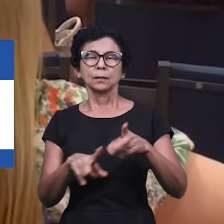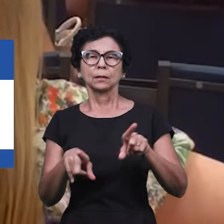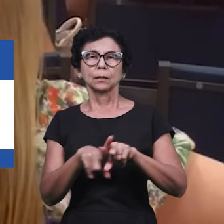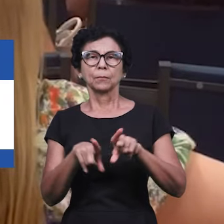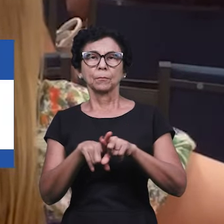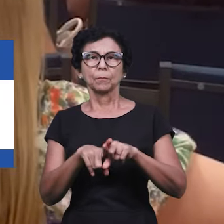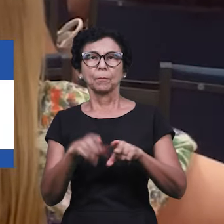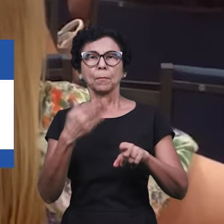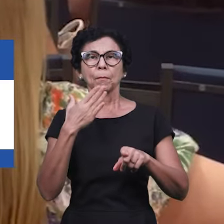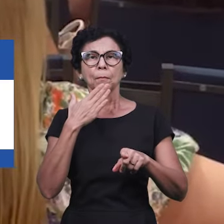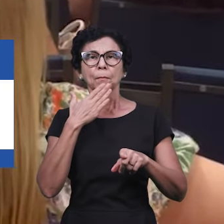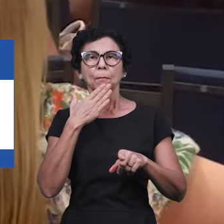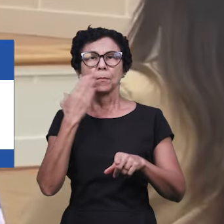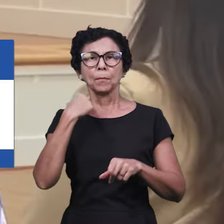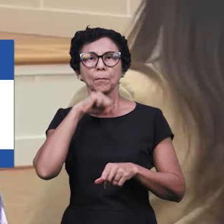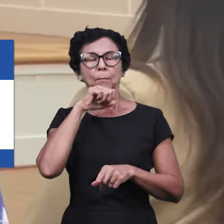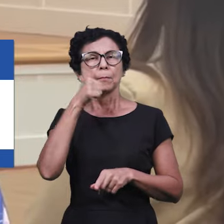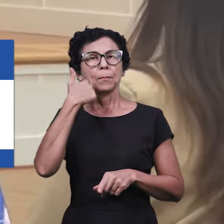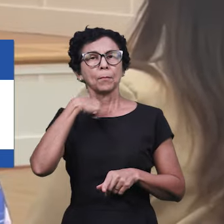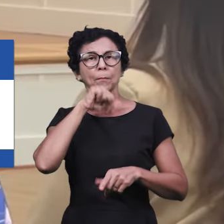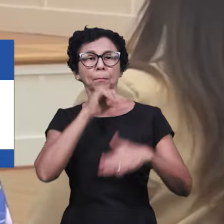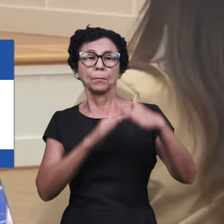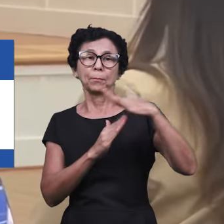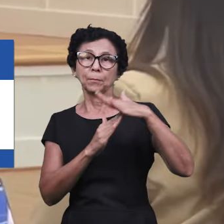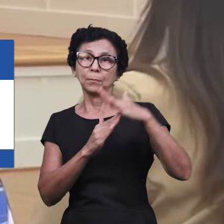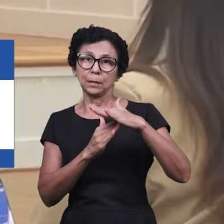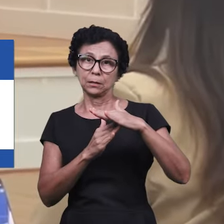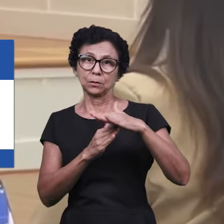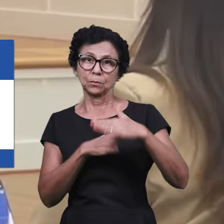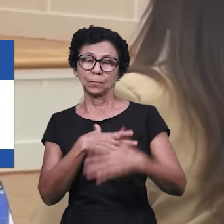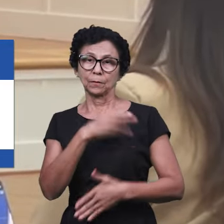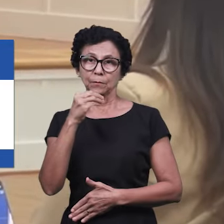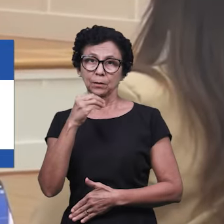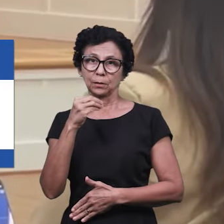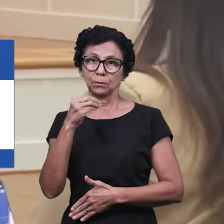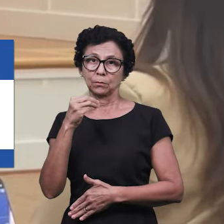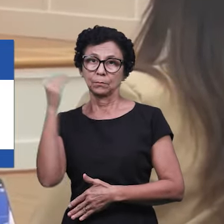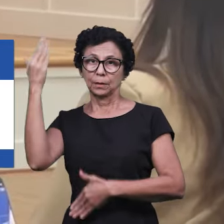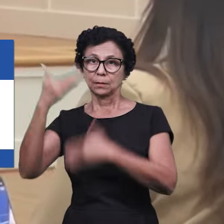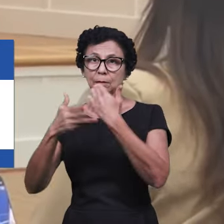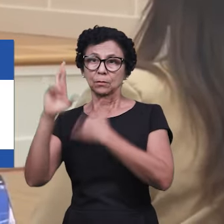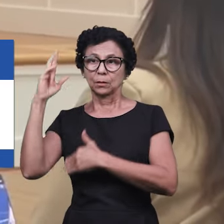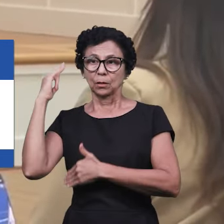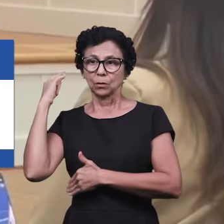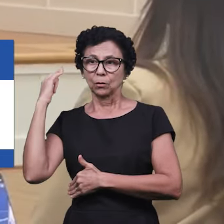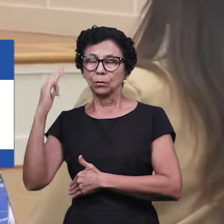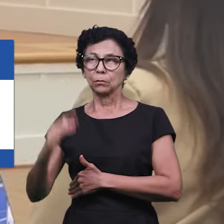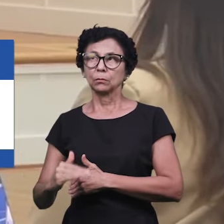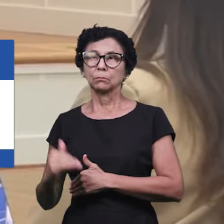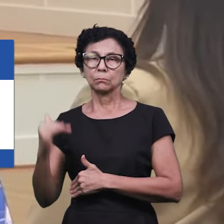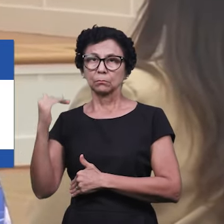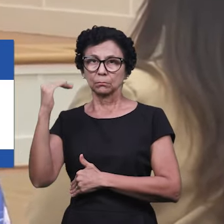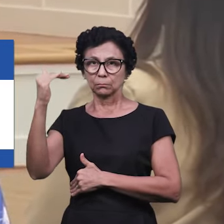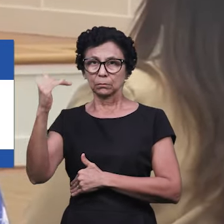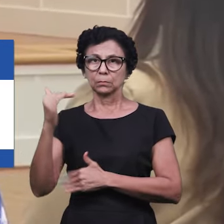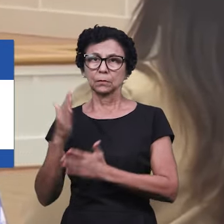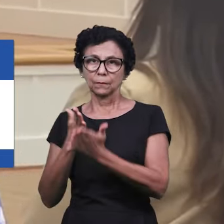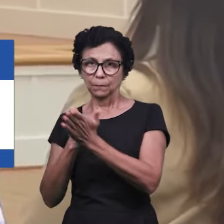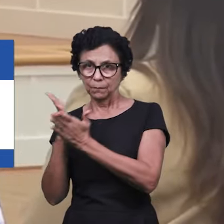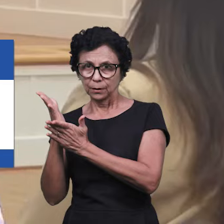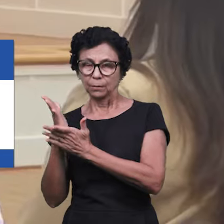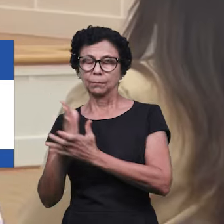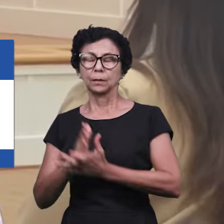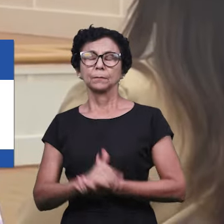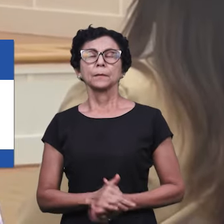estabelecer para que os filhos cresçam na presença do Senhor. Também foi ressaltada a importância da vida